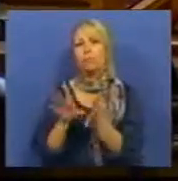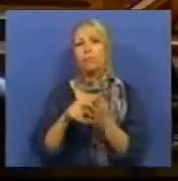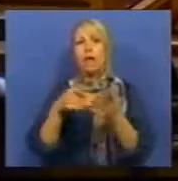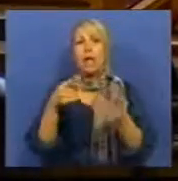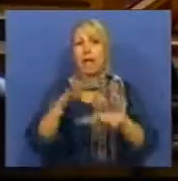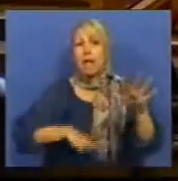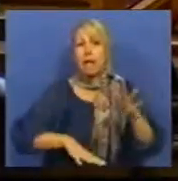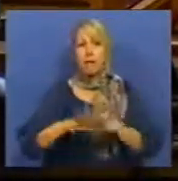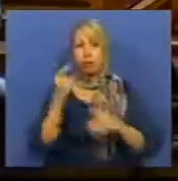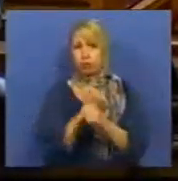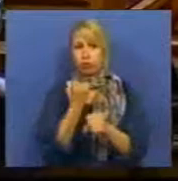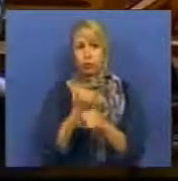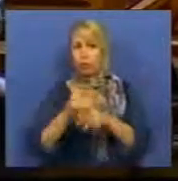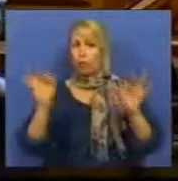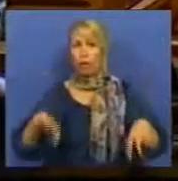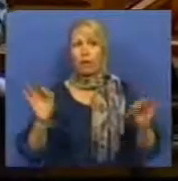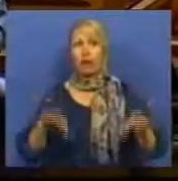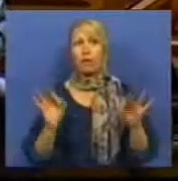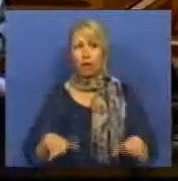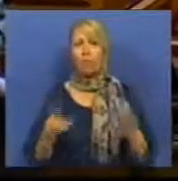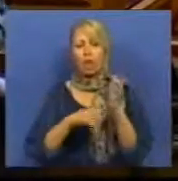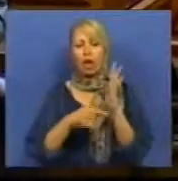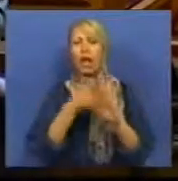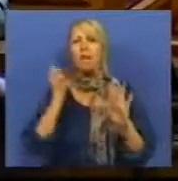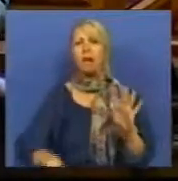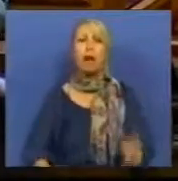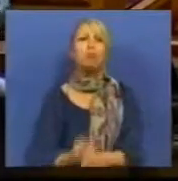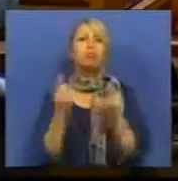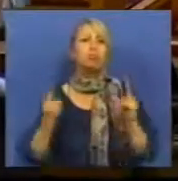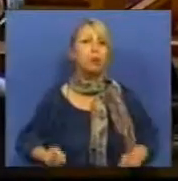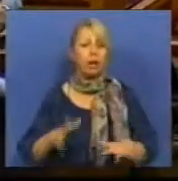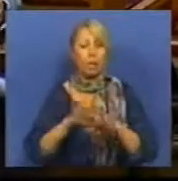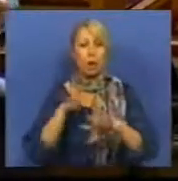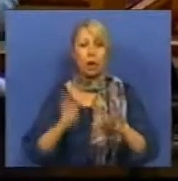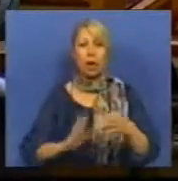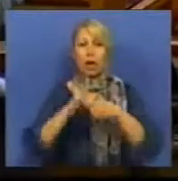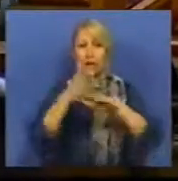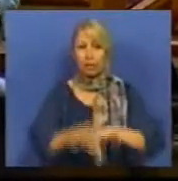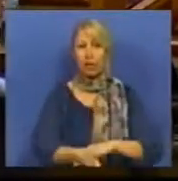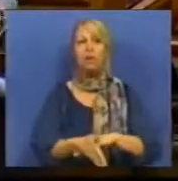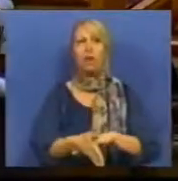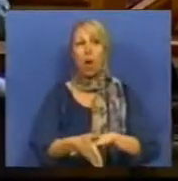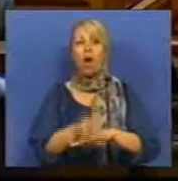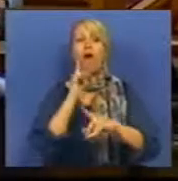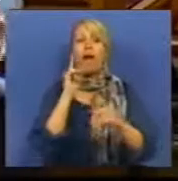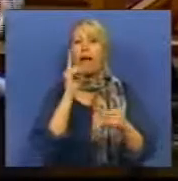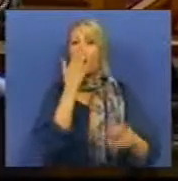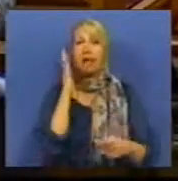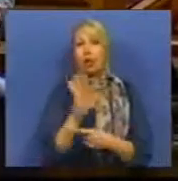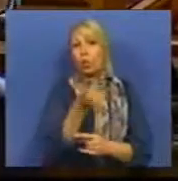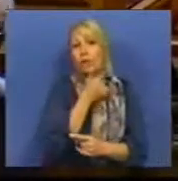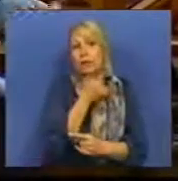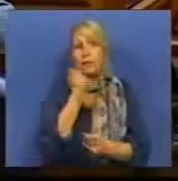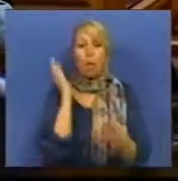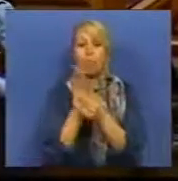perda de foram eliminadas as causas de perda de mandato relacionadas com a intervenção em procedimentos administrativos ou em decisões de